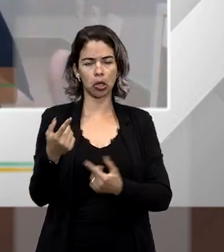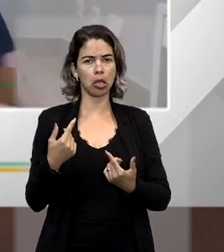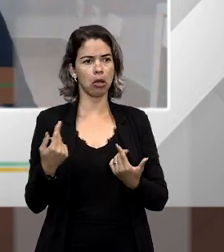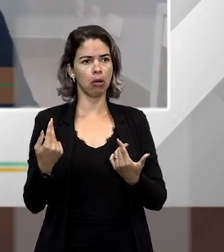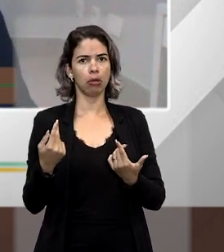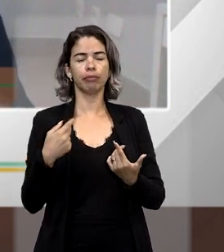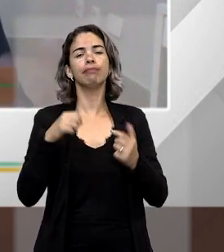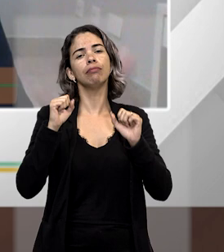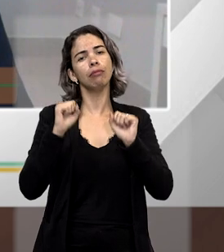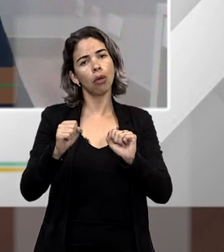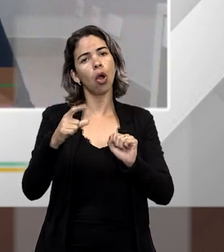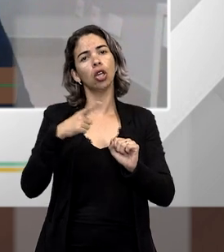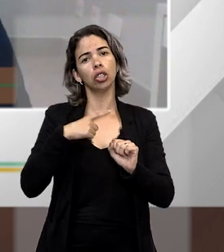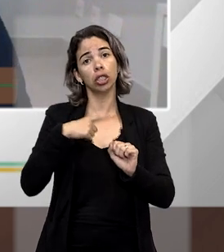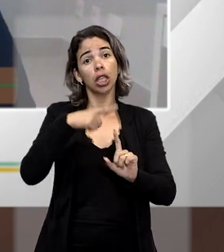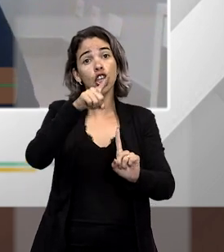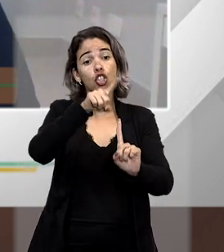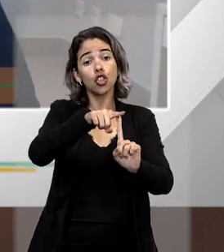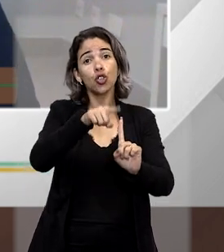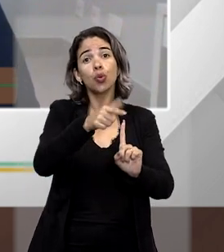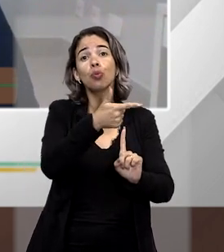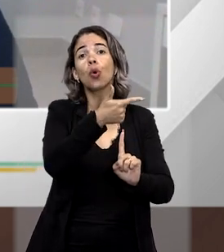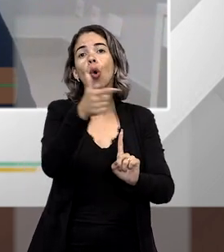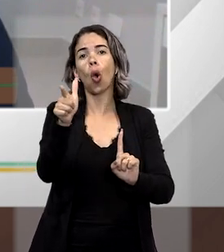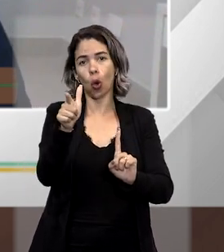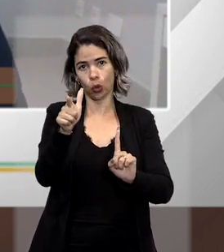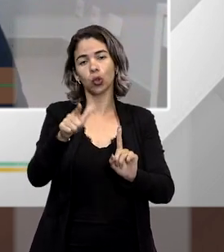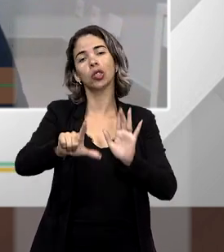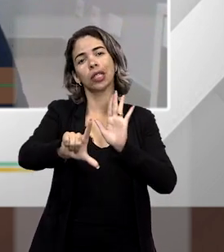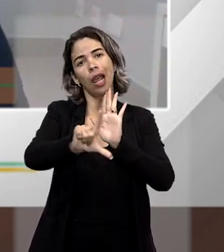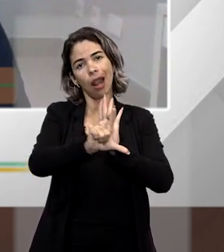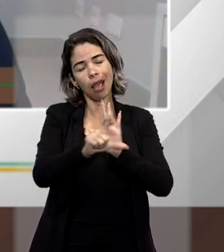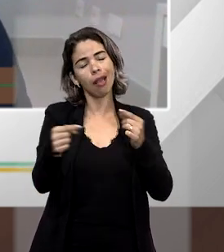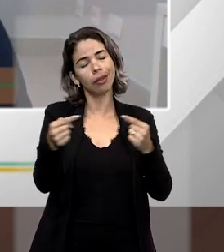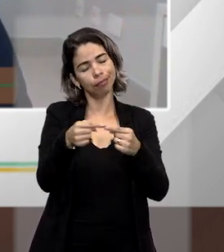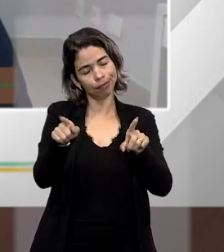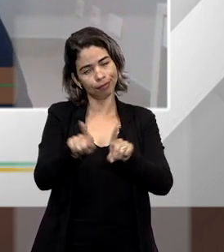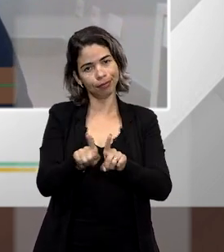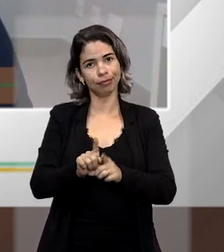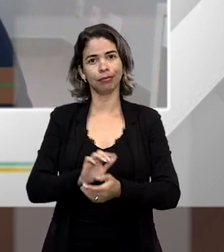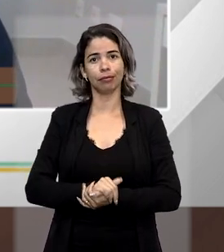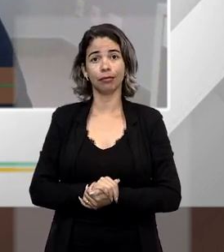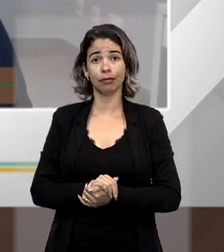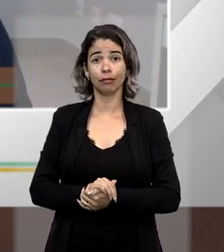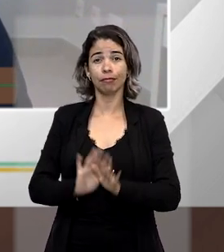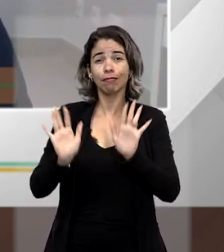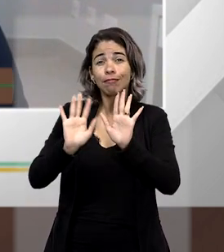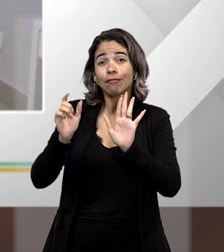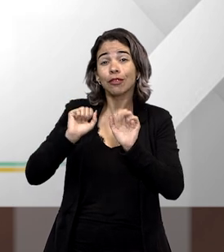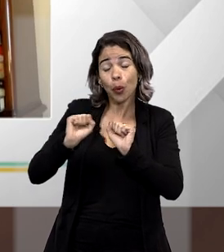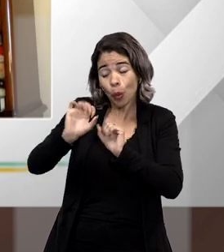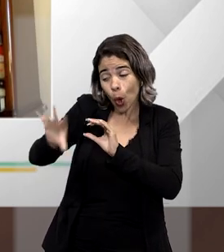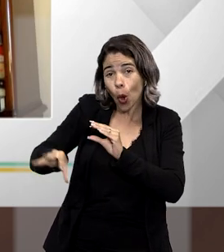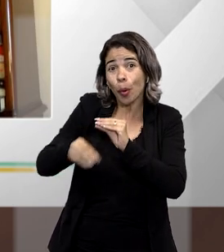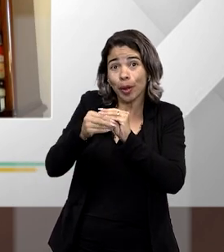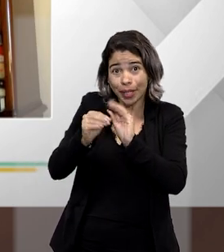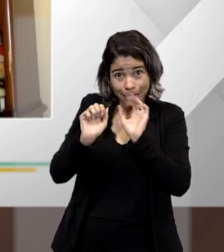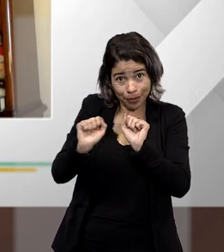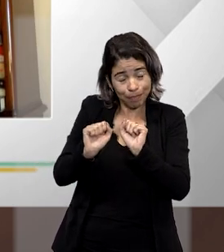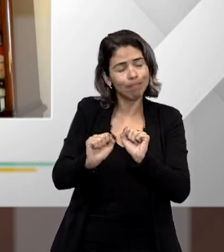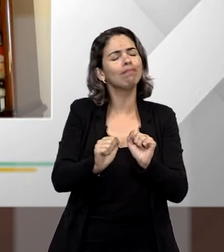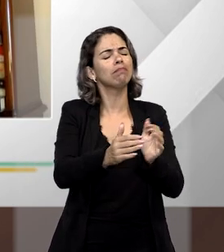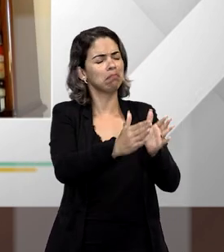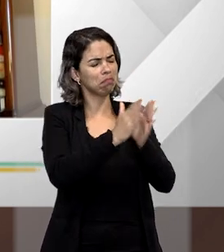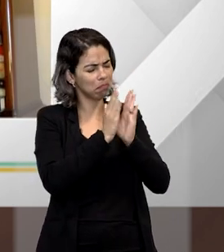por qualquer pessoa pode ser colhida por outros tipos penais previstos na nossa legislação. Eu posso cumprimentar uma coisa? Por favor,